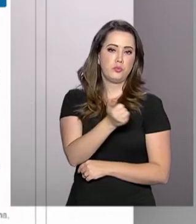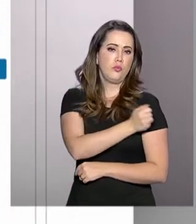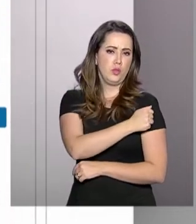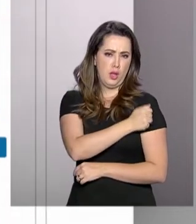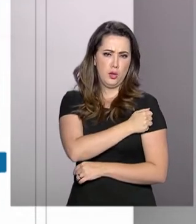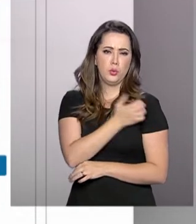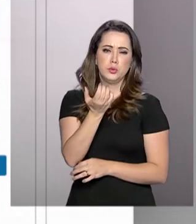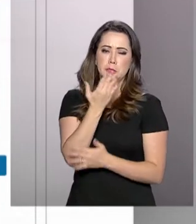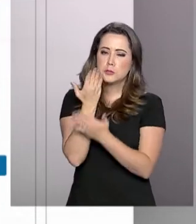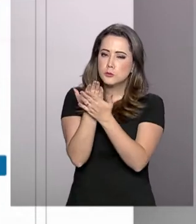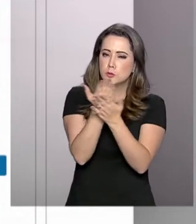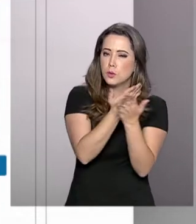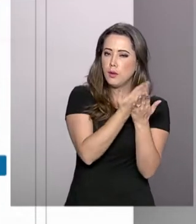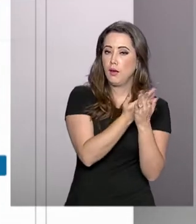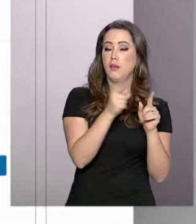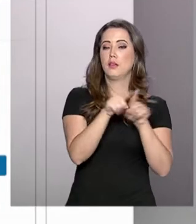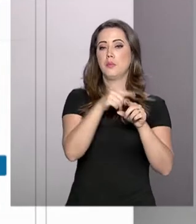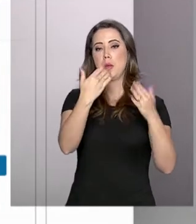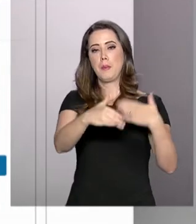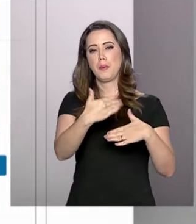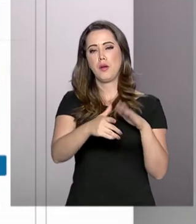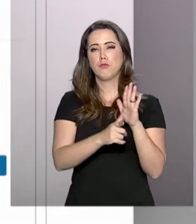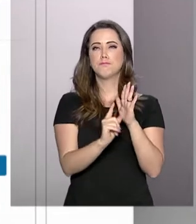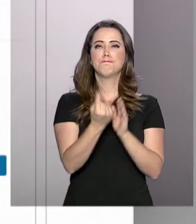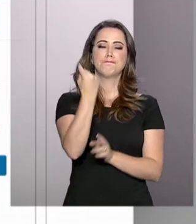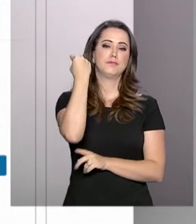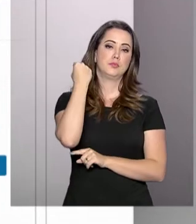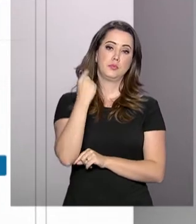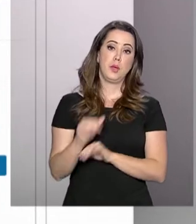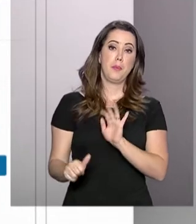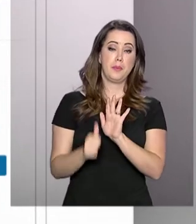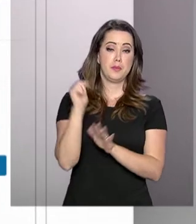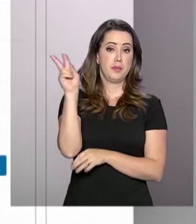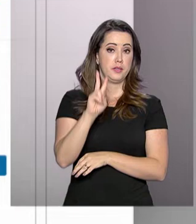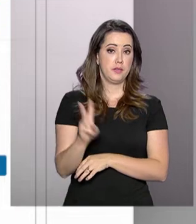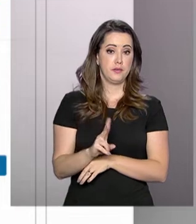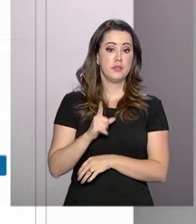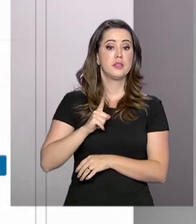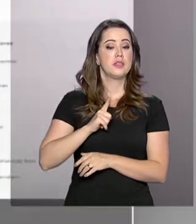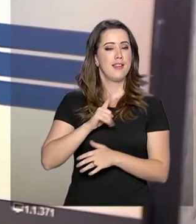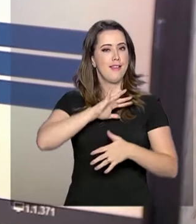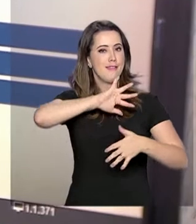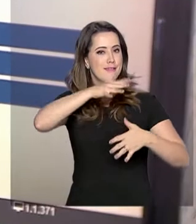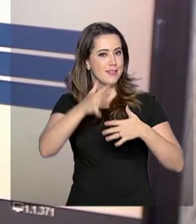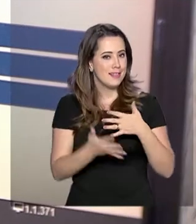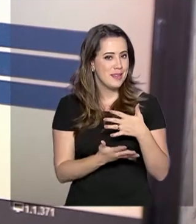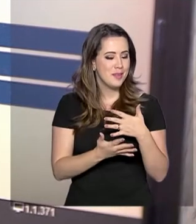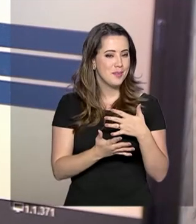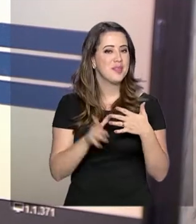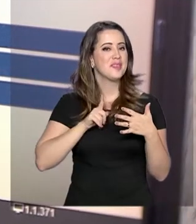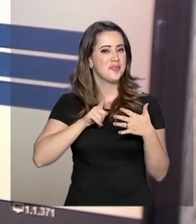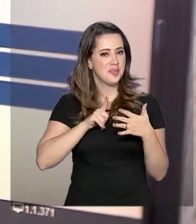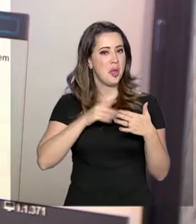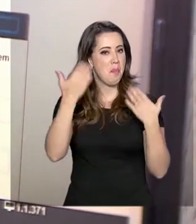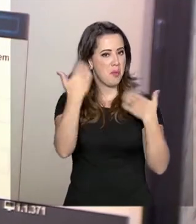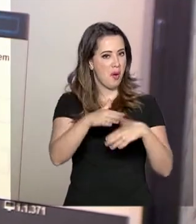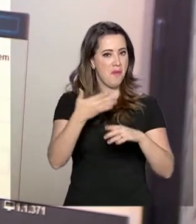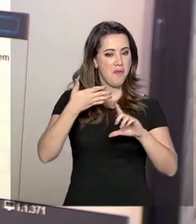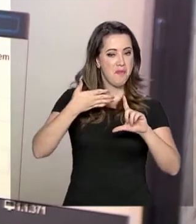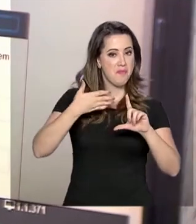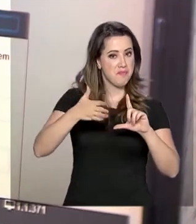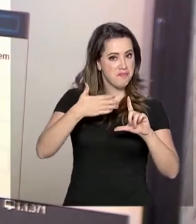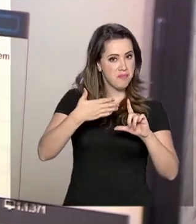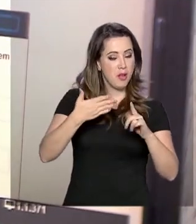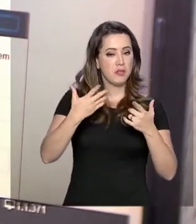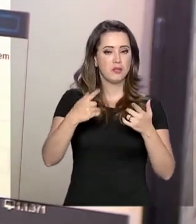anteriores. Pela primeira vez, o edital do Exame tem uma versão em língua brasileira de sinais. Quem se cadastrou para